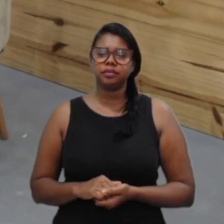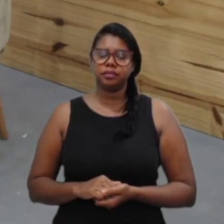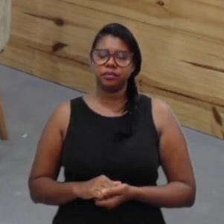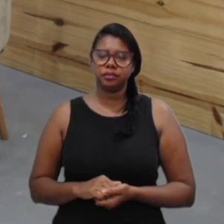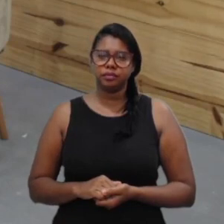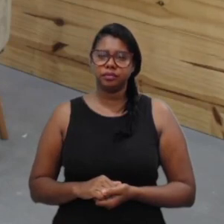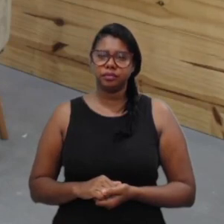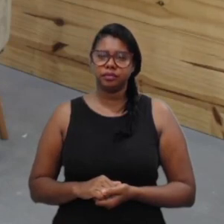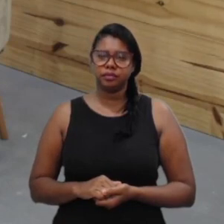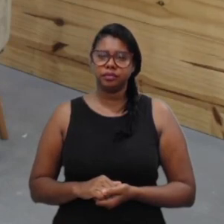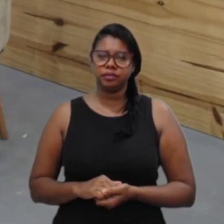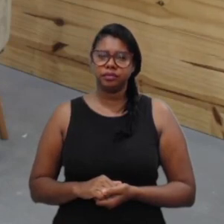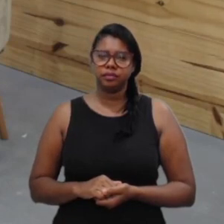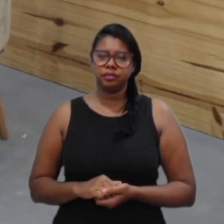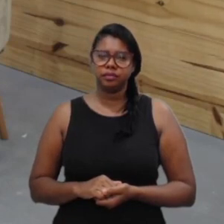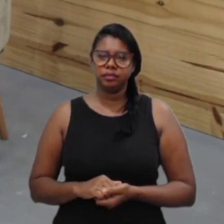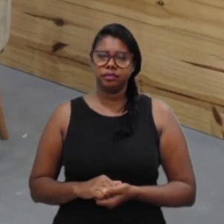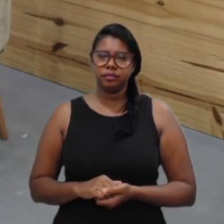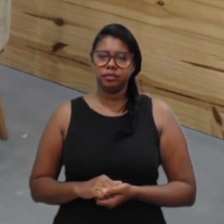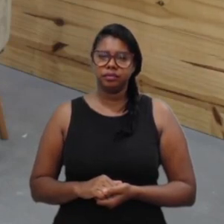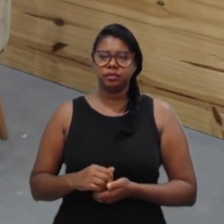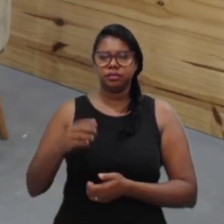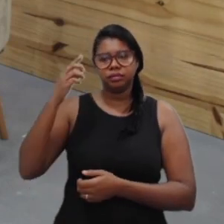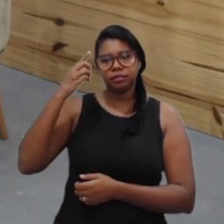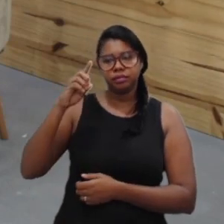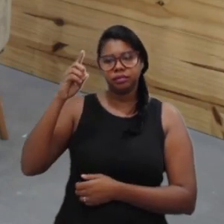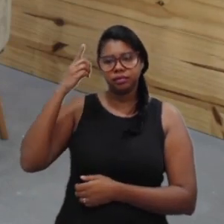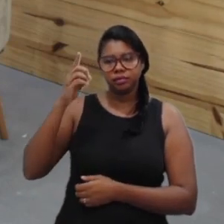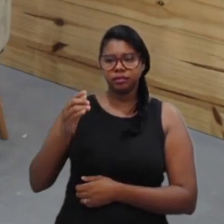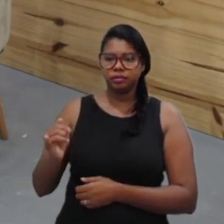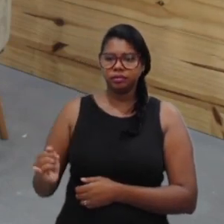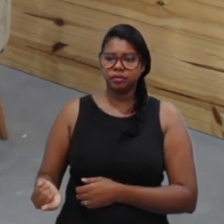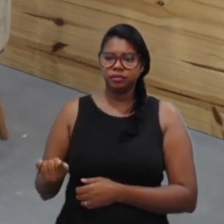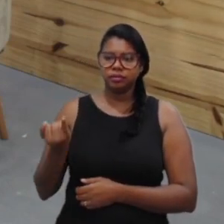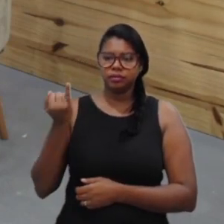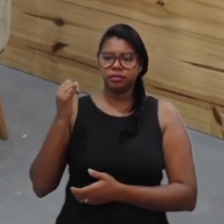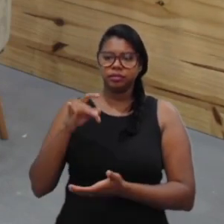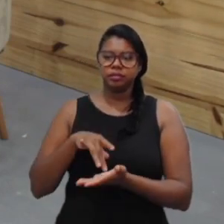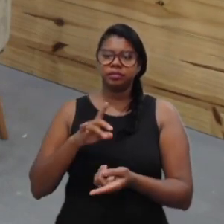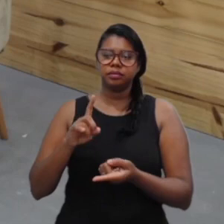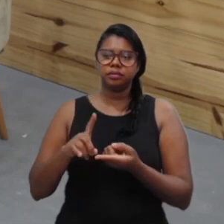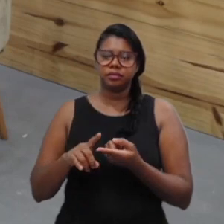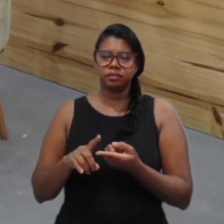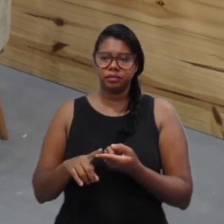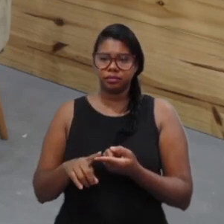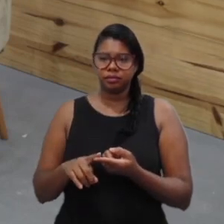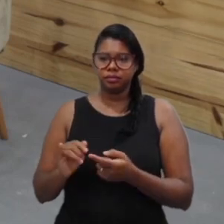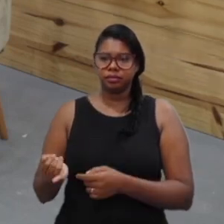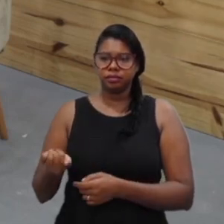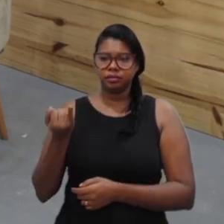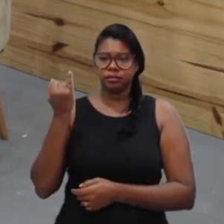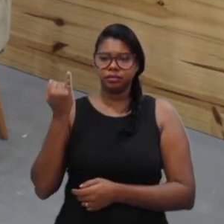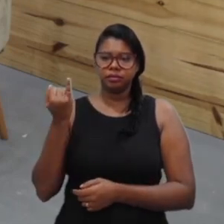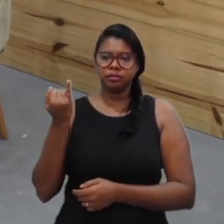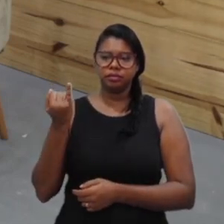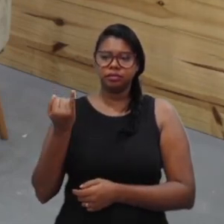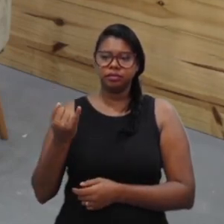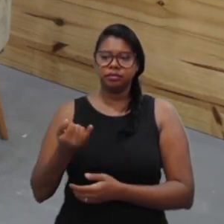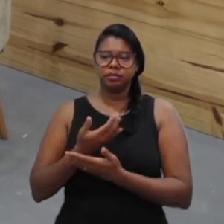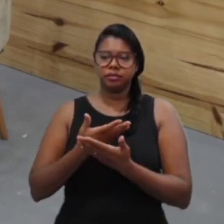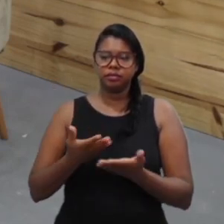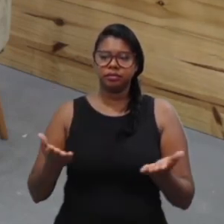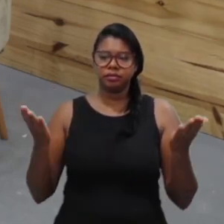decisões, então, além de dia a dia, é a oportunidade de gerar oportunidades para todos,